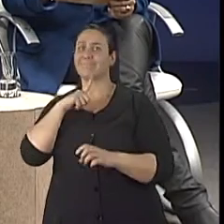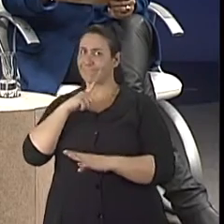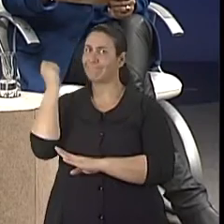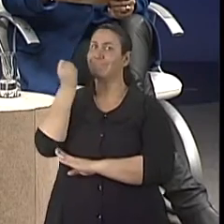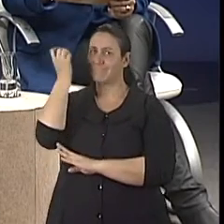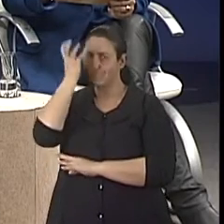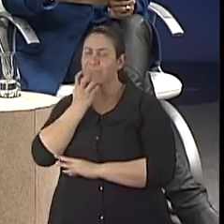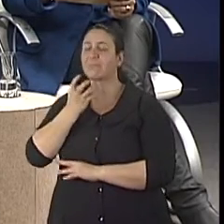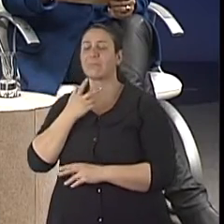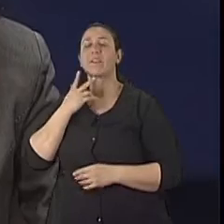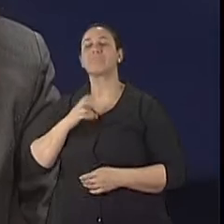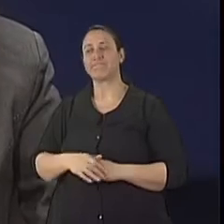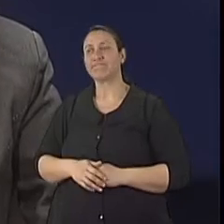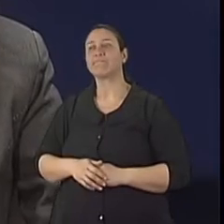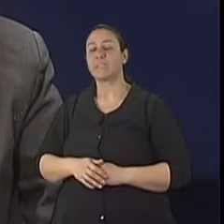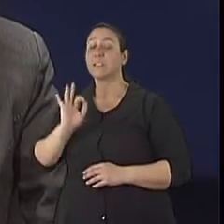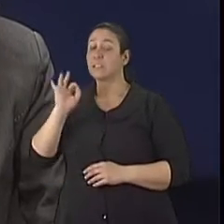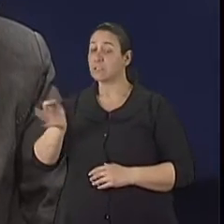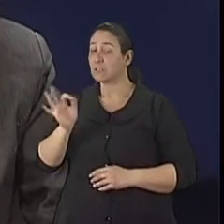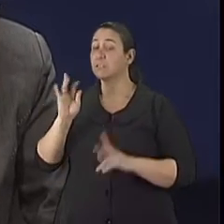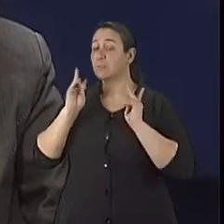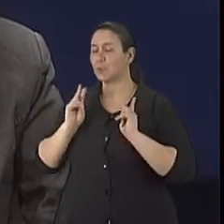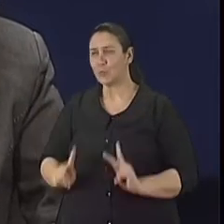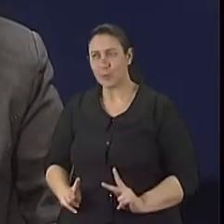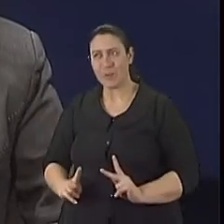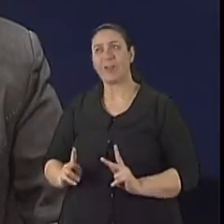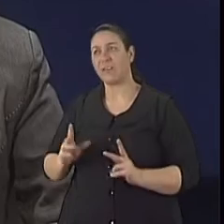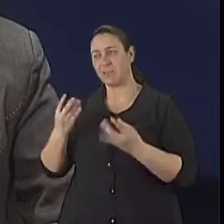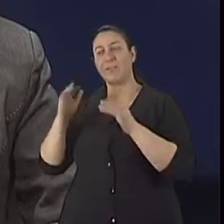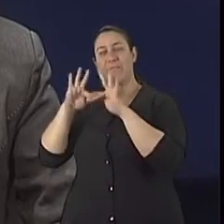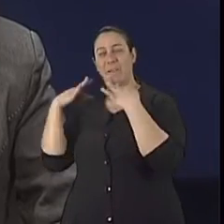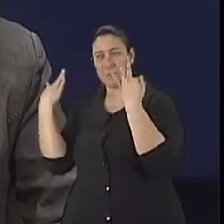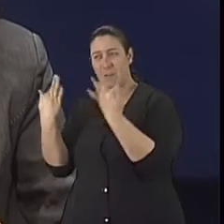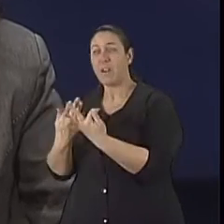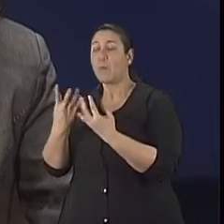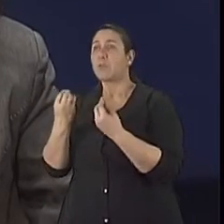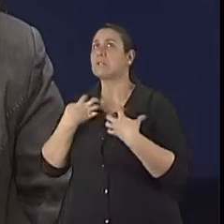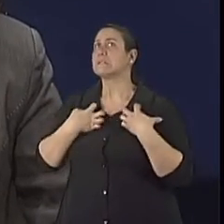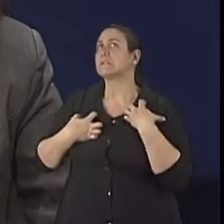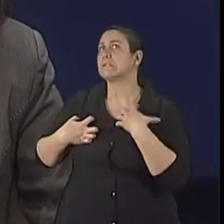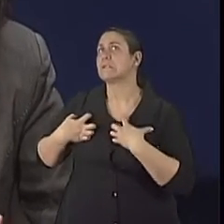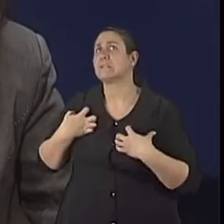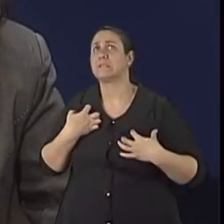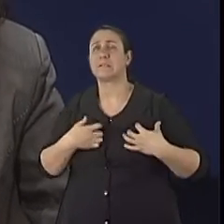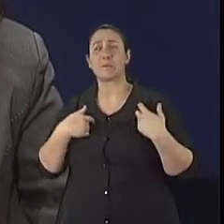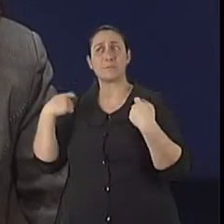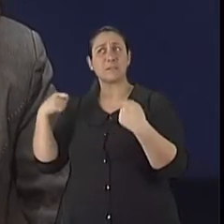sérios, né, Maria Cristina? São casos sérios e muitas vezes a automedicação vem do familiar, porque o familiar ele fica muito ansioso e a gente